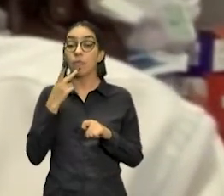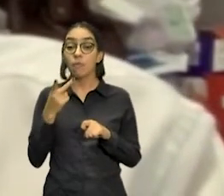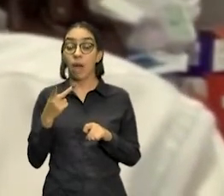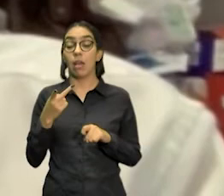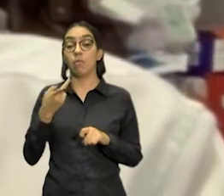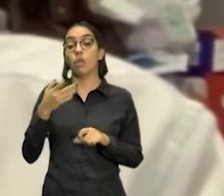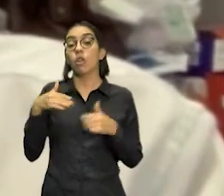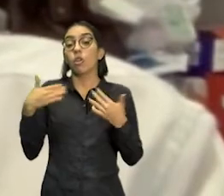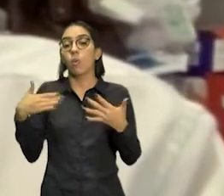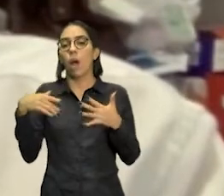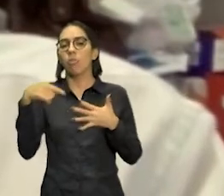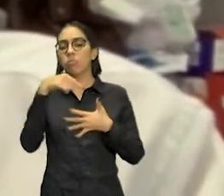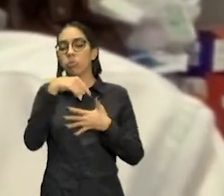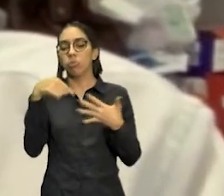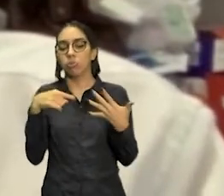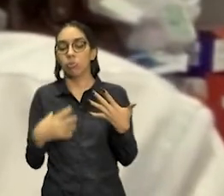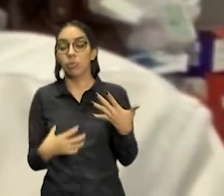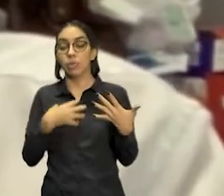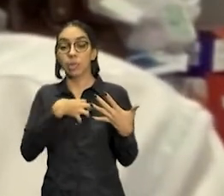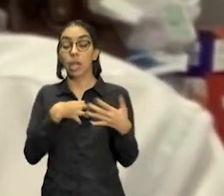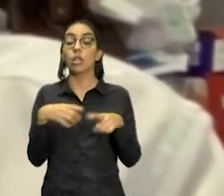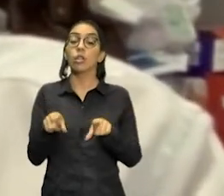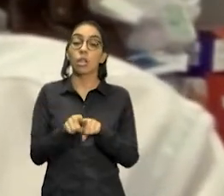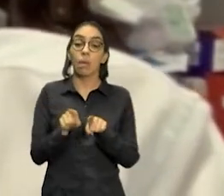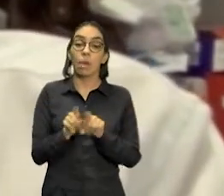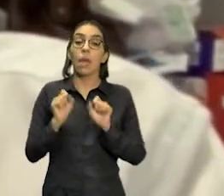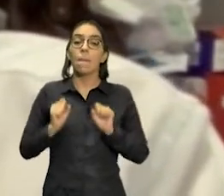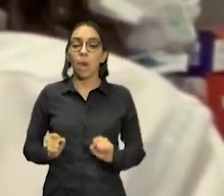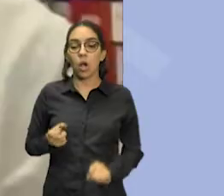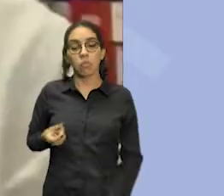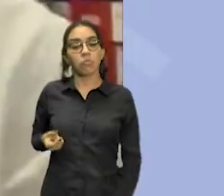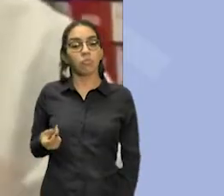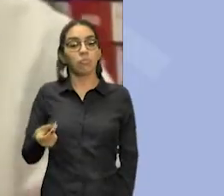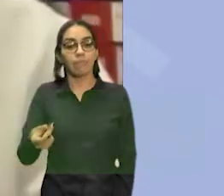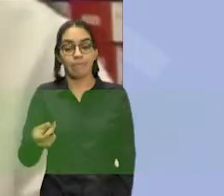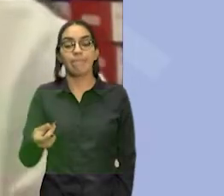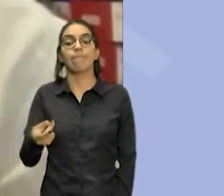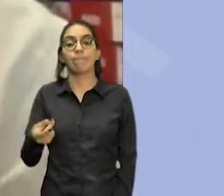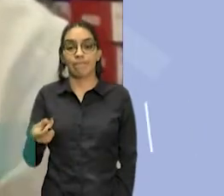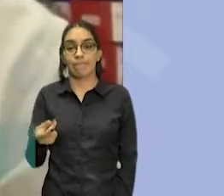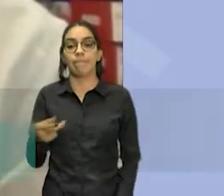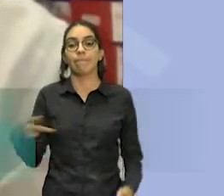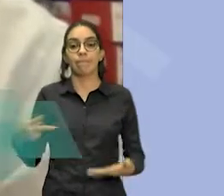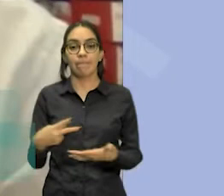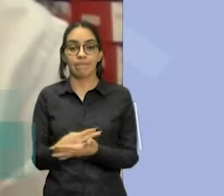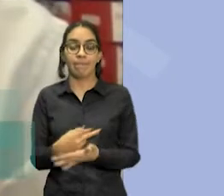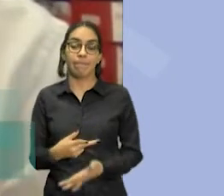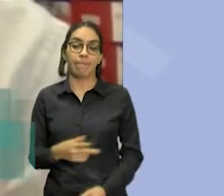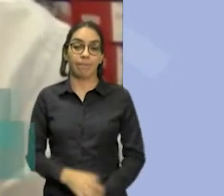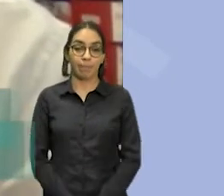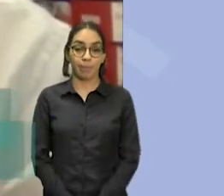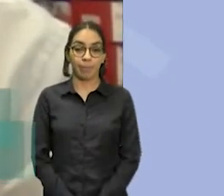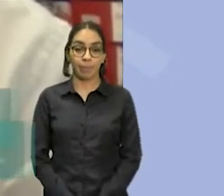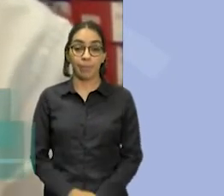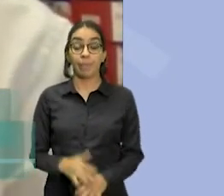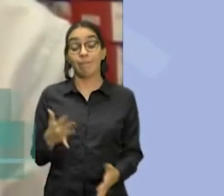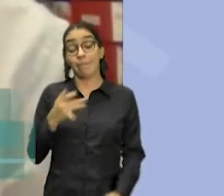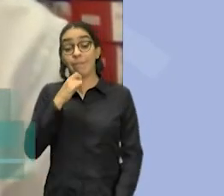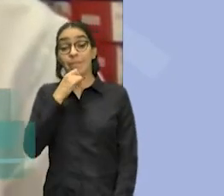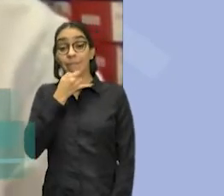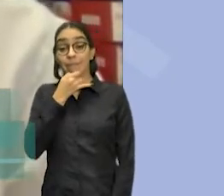doença, que podem permanecer por tempo indeterminado. Mas infelizmente, aquele percentual que tem sintomas,